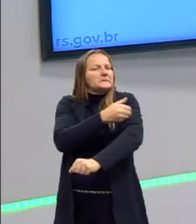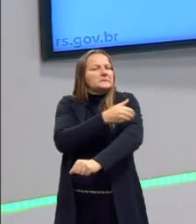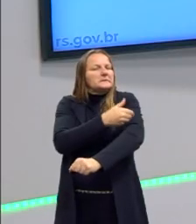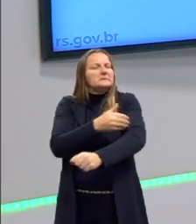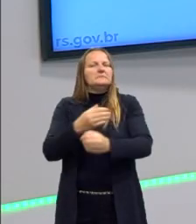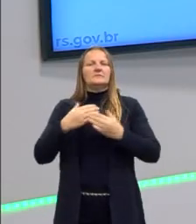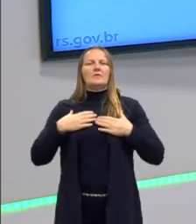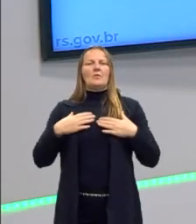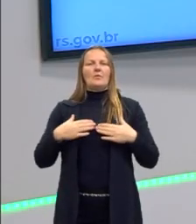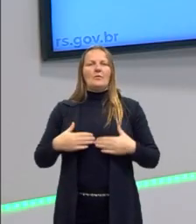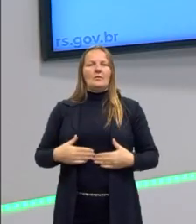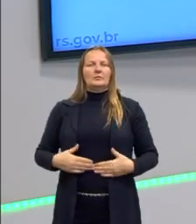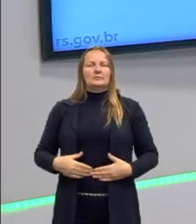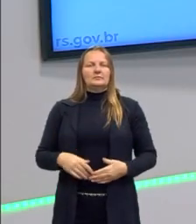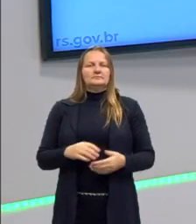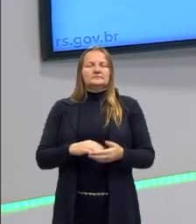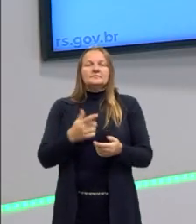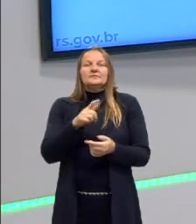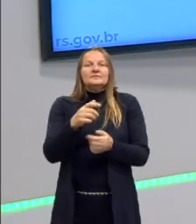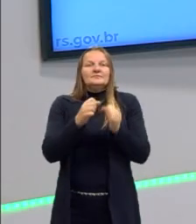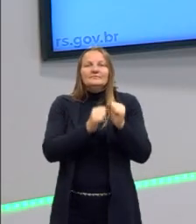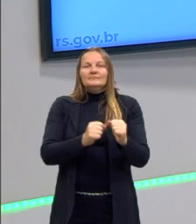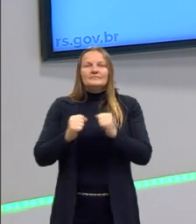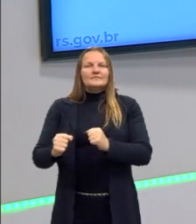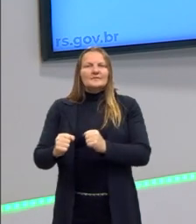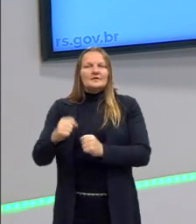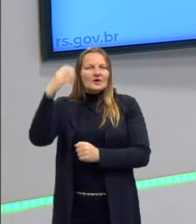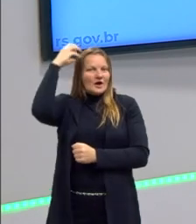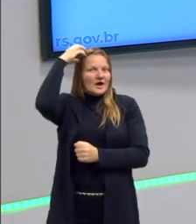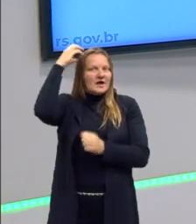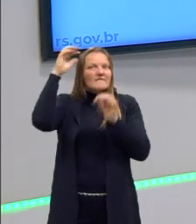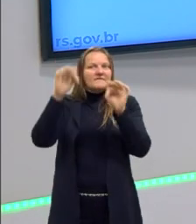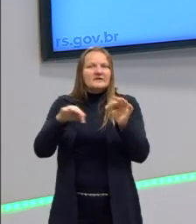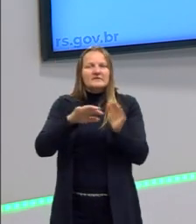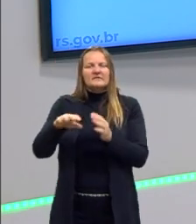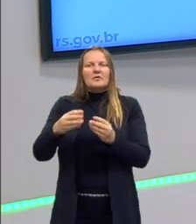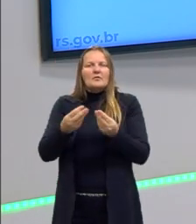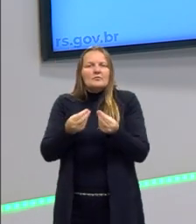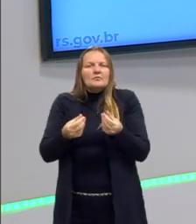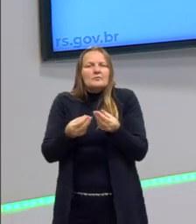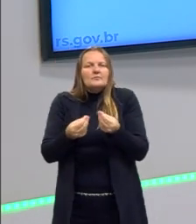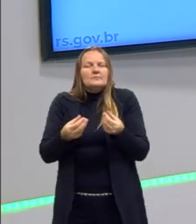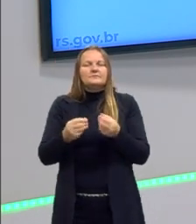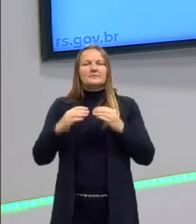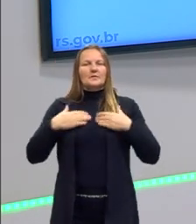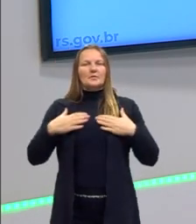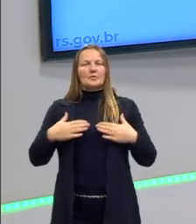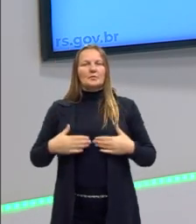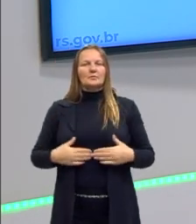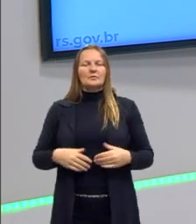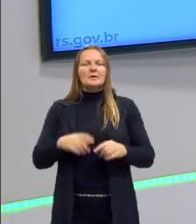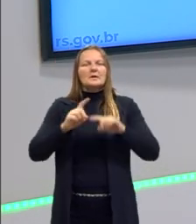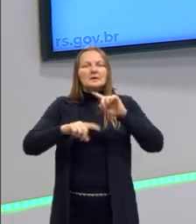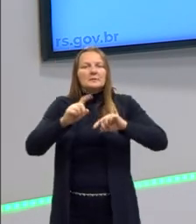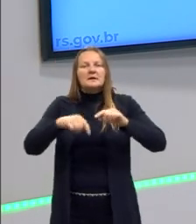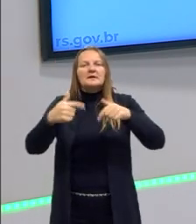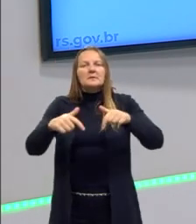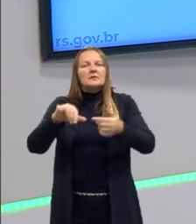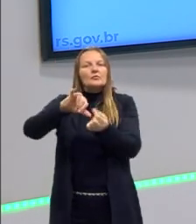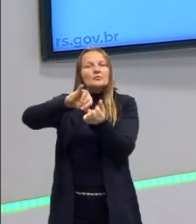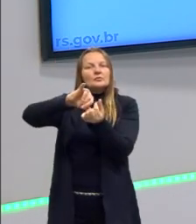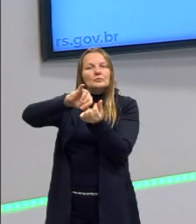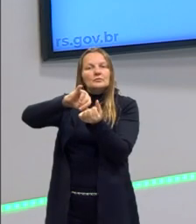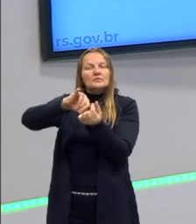Não tem mais o rei agora que ele é poder absoluto. Eu preciso docilizar esses corpos. Mão de obra para o capitalismo.